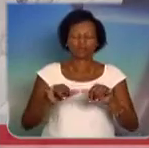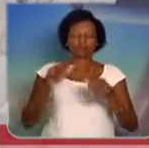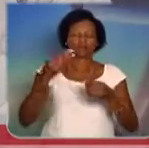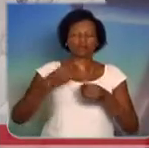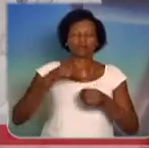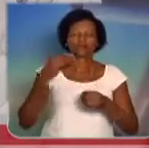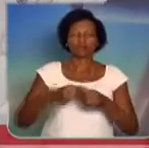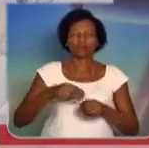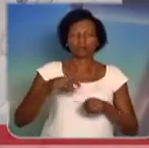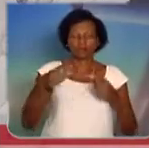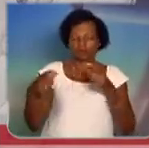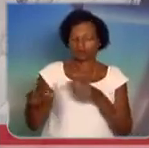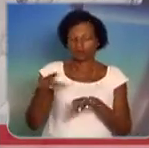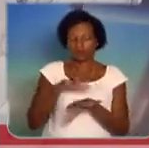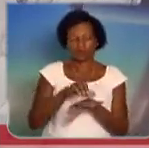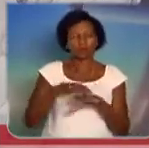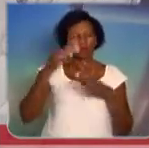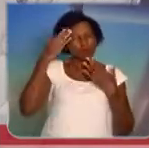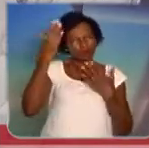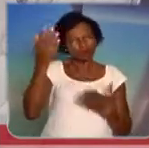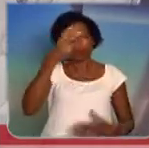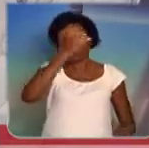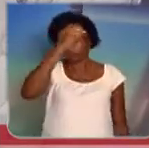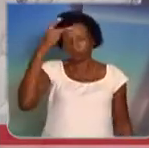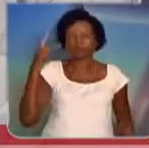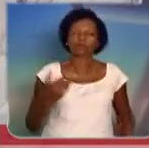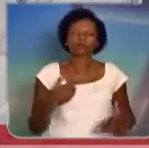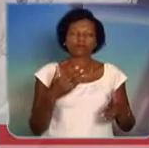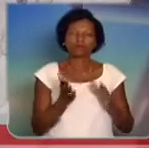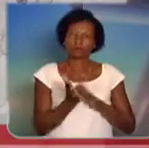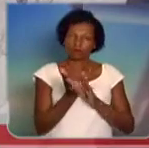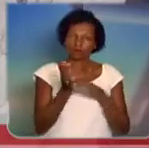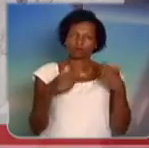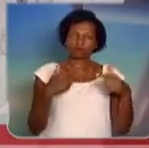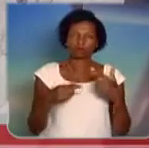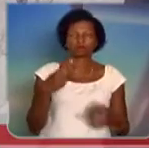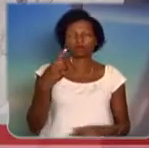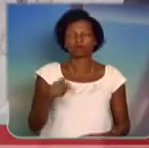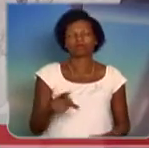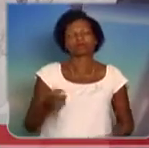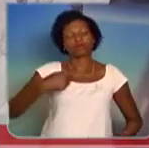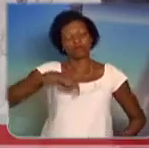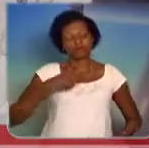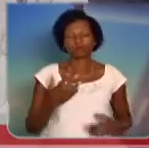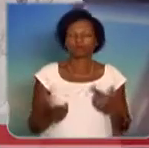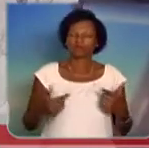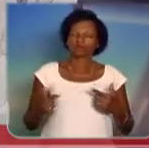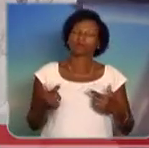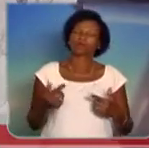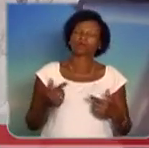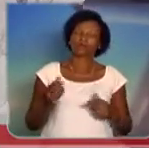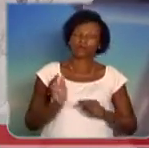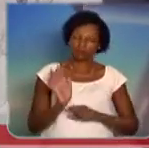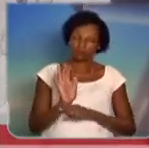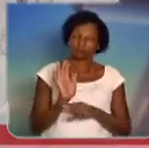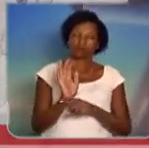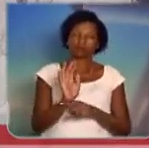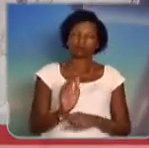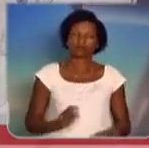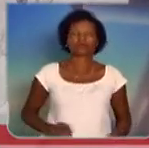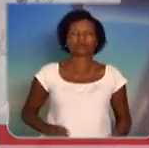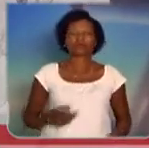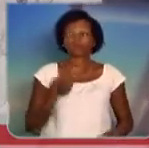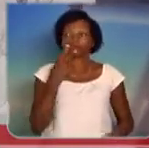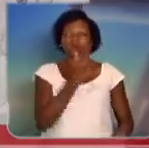Obrigado, prefeito. Parabéns pelo que o senhor tem executado e conte com o nosso trabalho também. E queria falar sobre o Rio de Janeiro. Vossa Excelência, deputado Zé Américo,